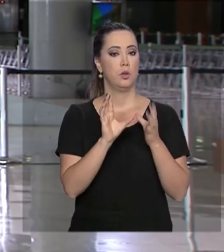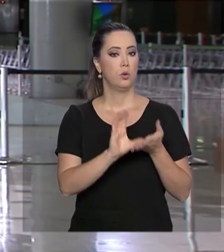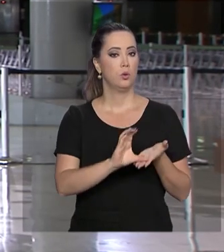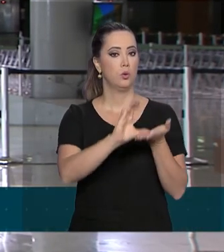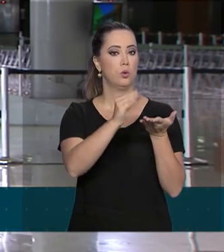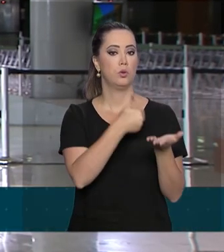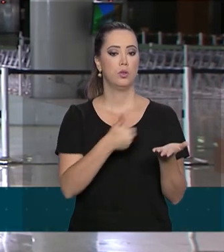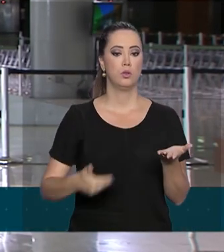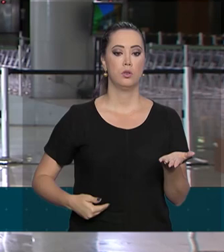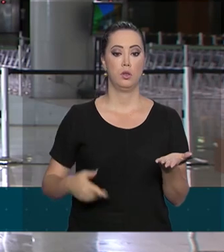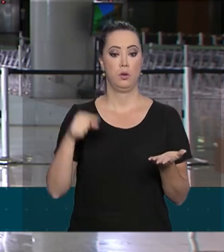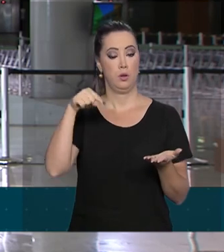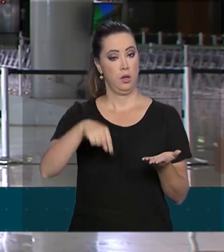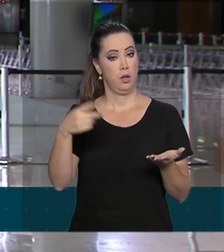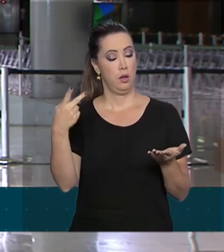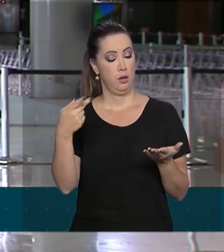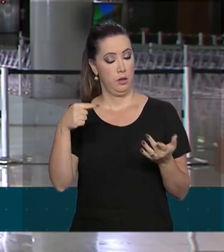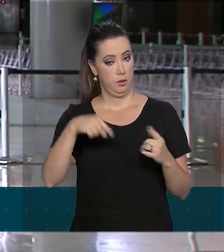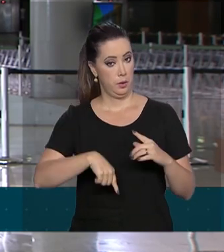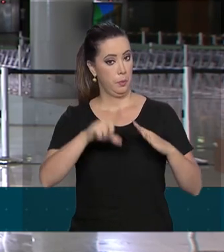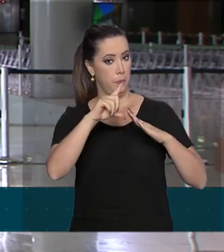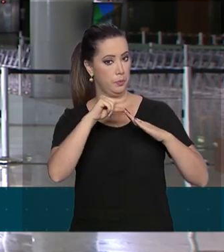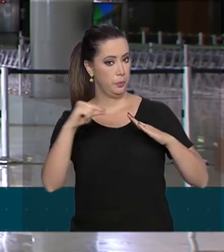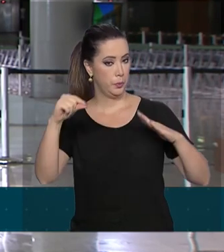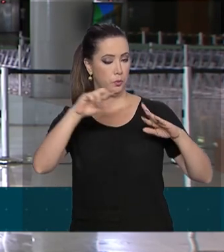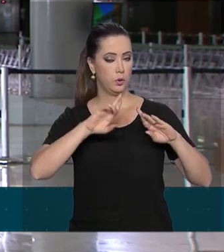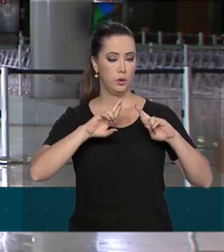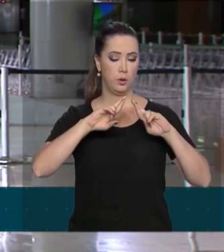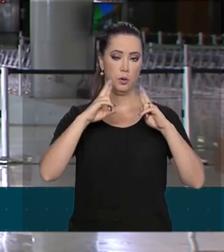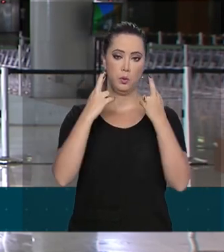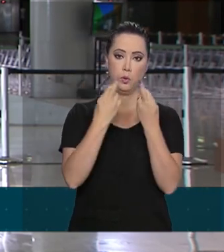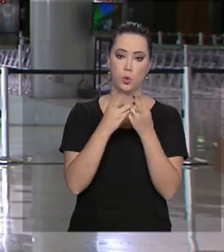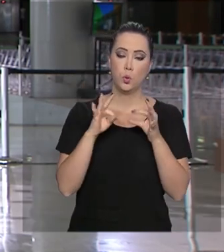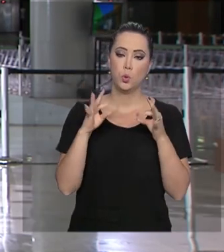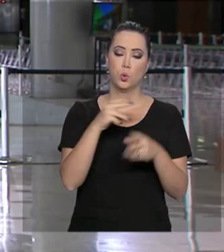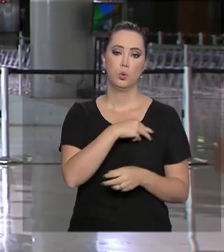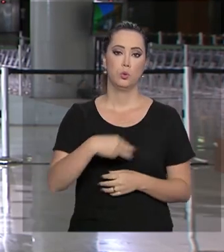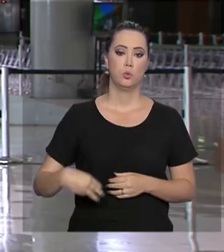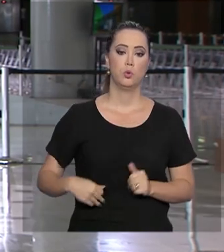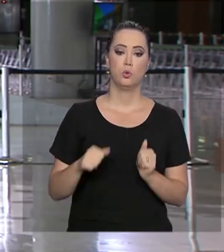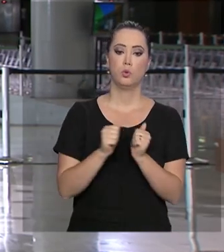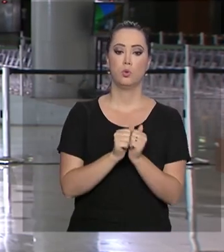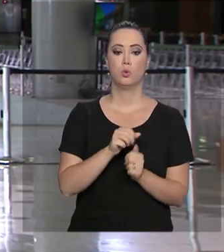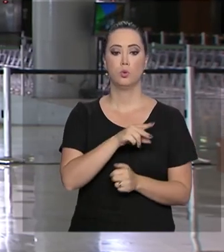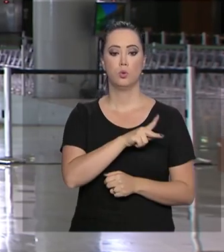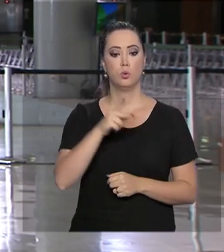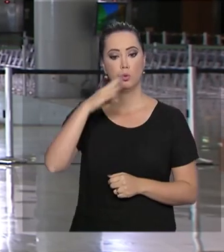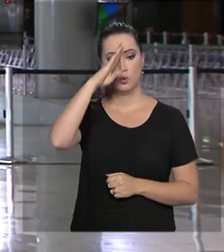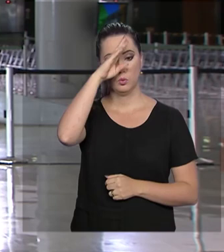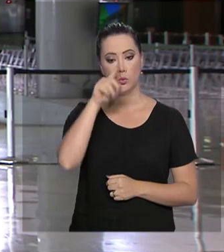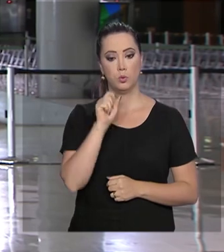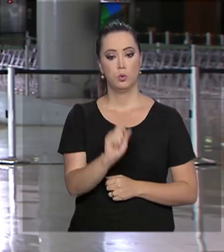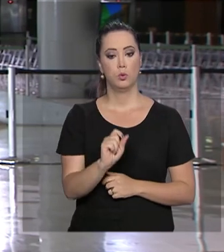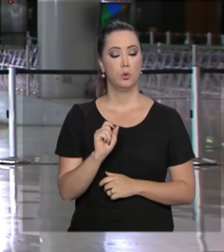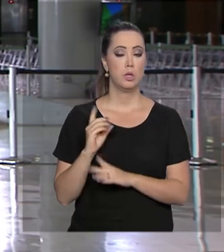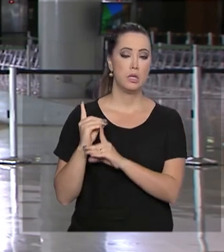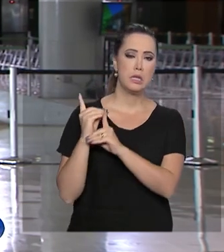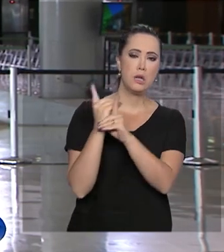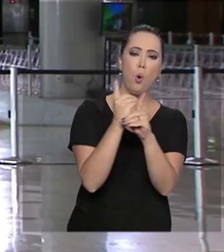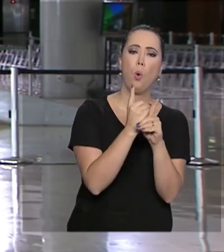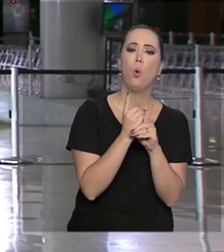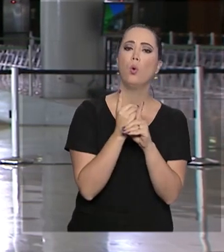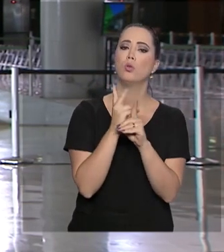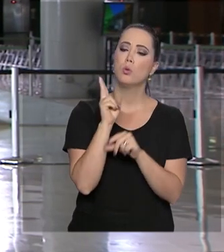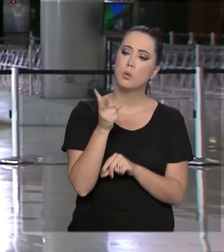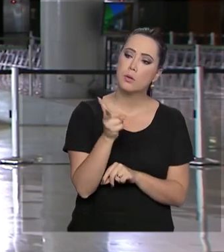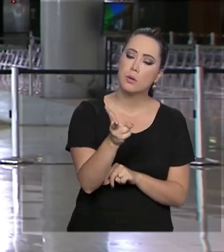acontecendo agora aqui no Palácio do Planalto. Participam todos os ministros com o presidente Jair Bolsonaro. E esses encontros acontecem